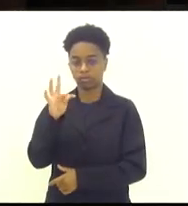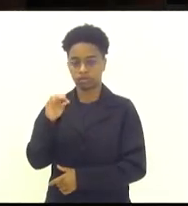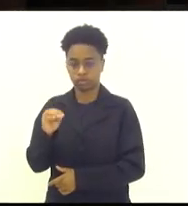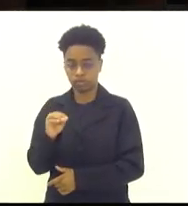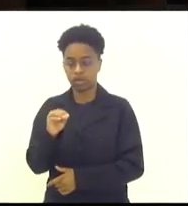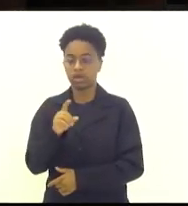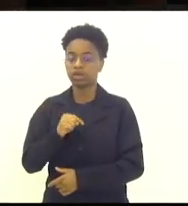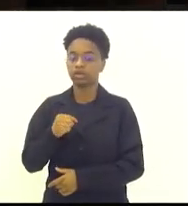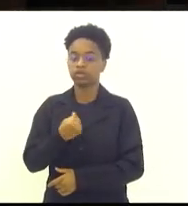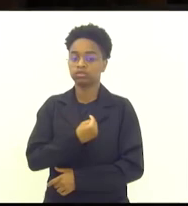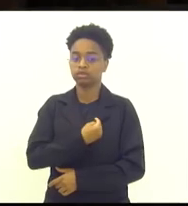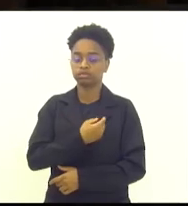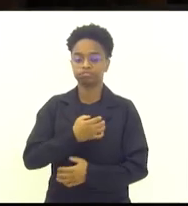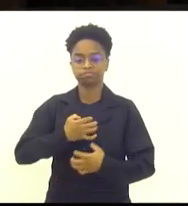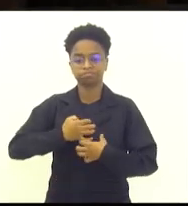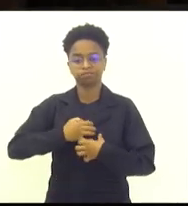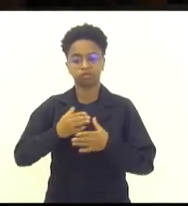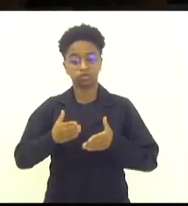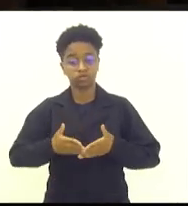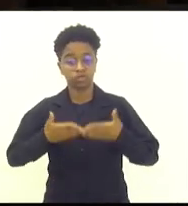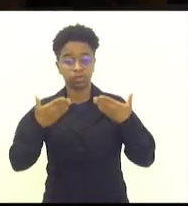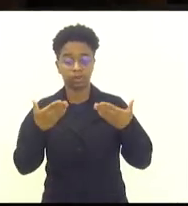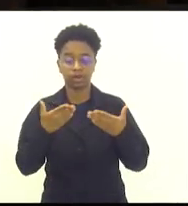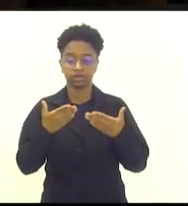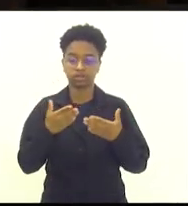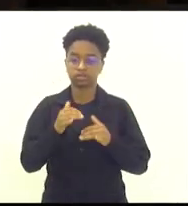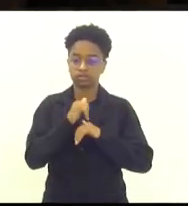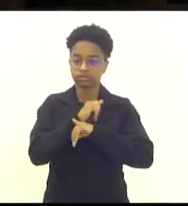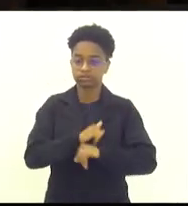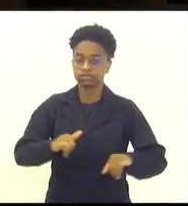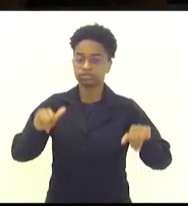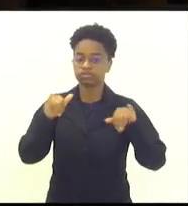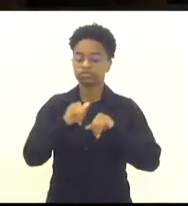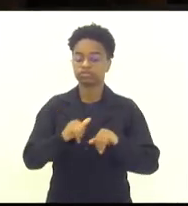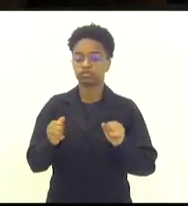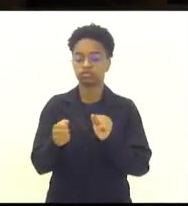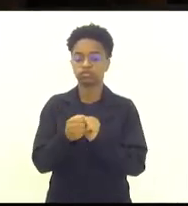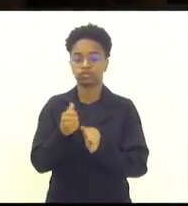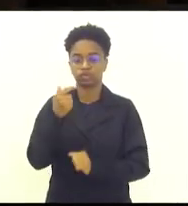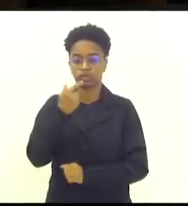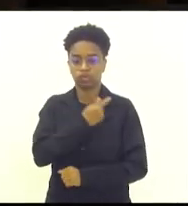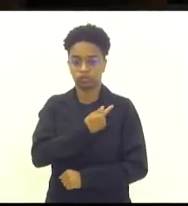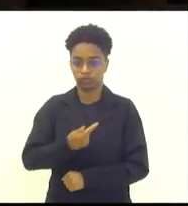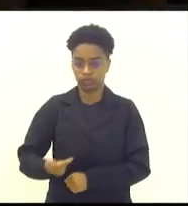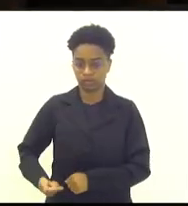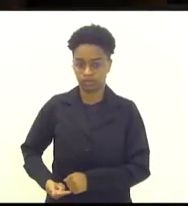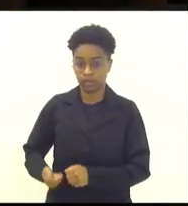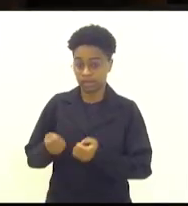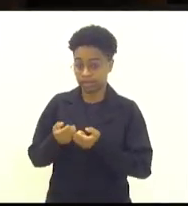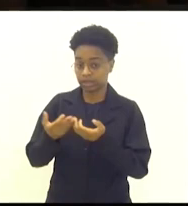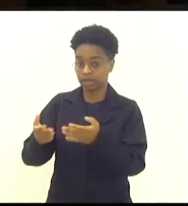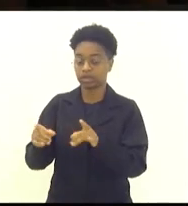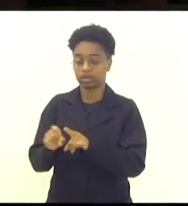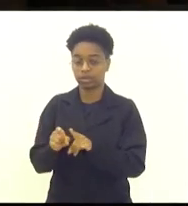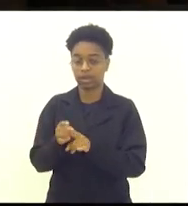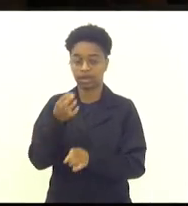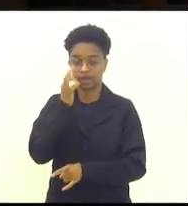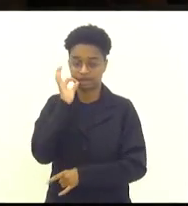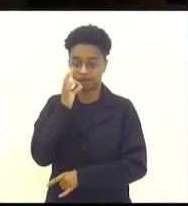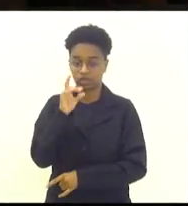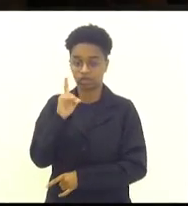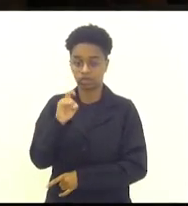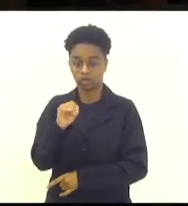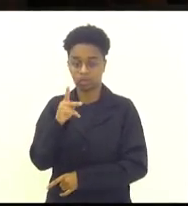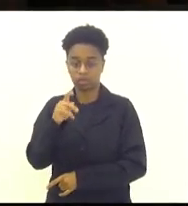tivemos a grata surpresa de anunciar, juntamente com o governador, a entrega do Café do Povo, também para o bairro do Manuel